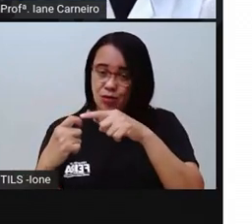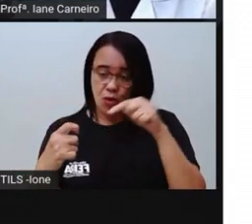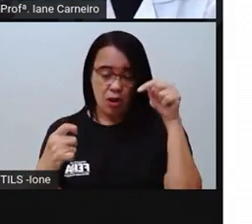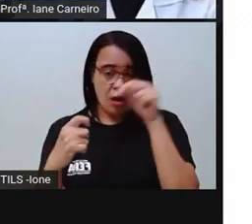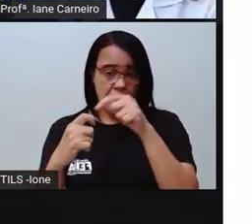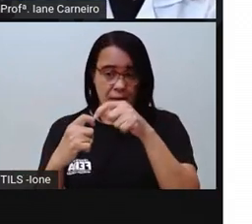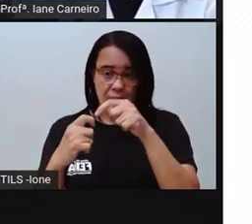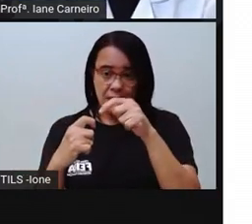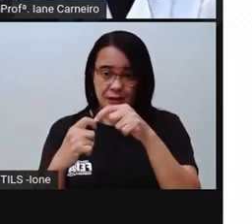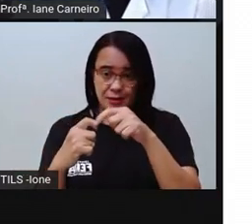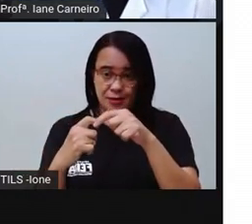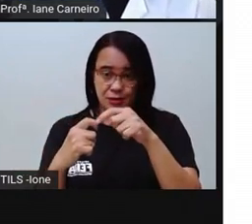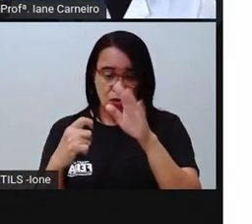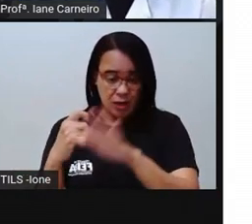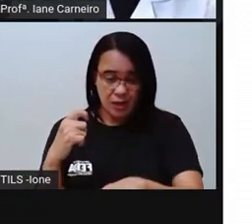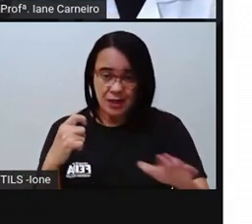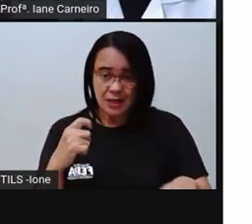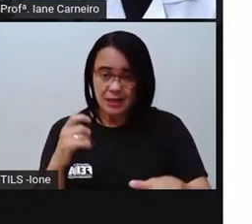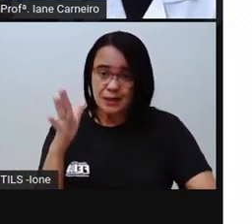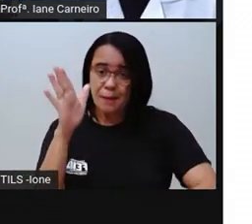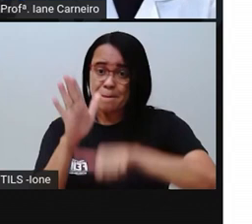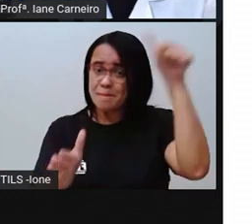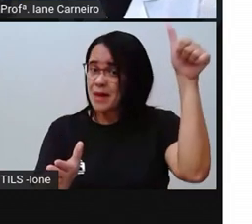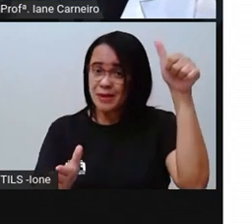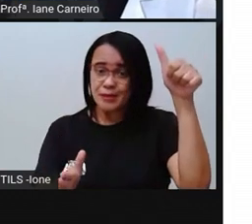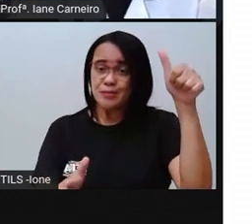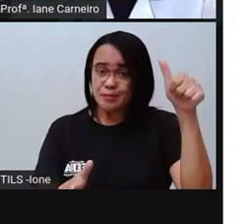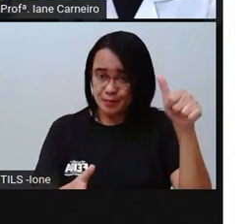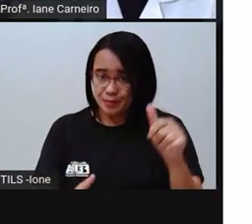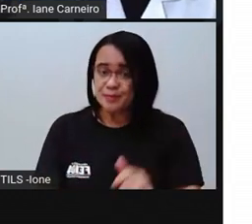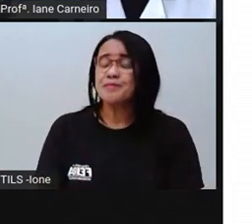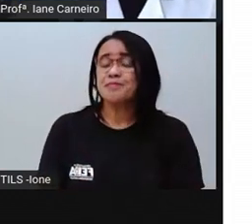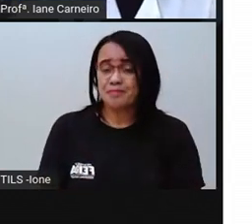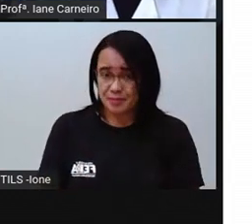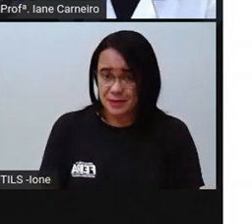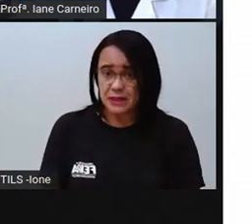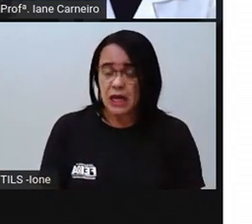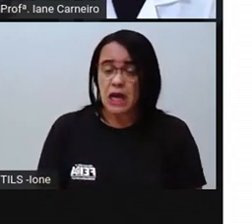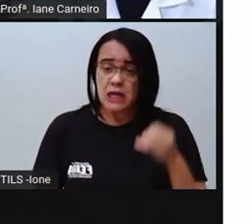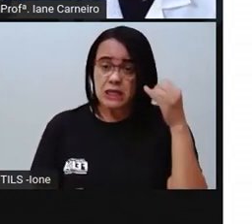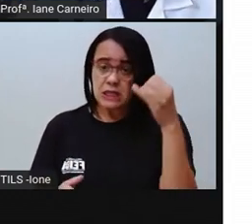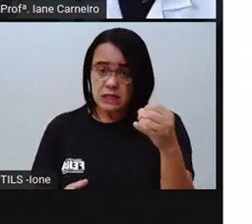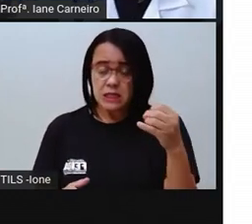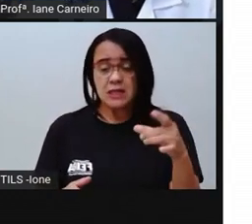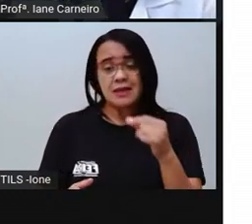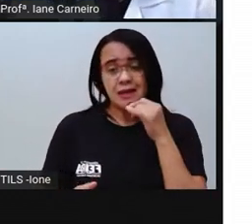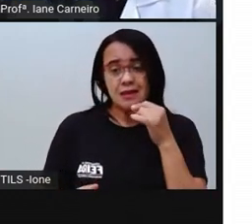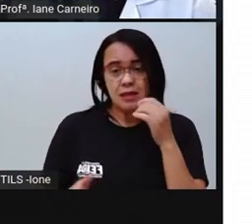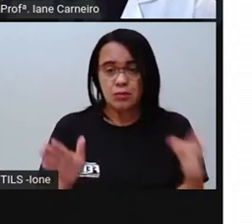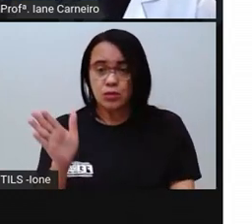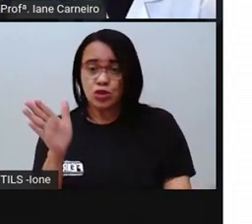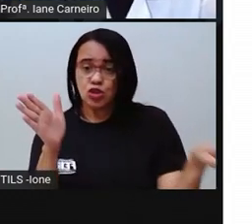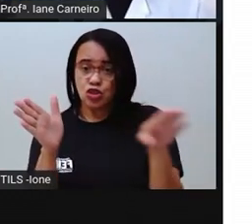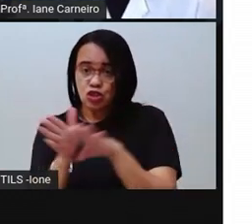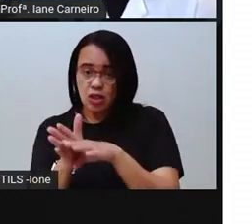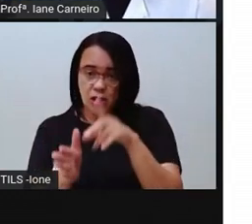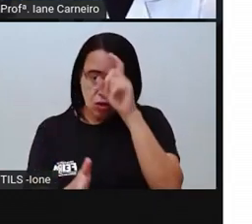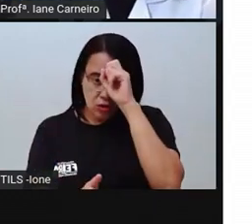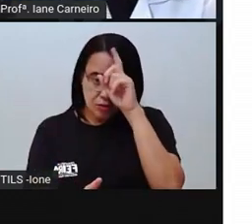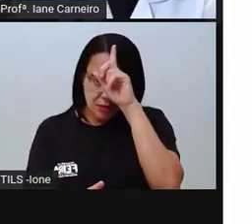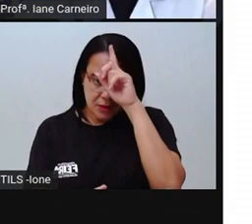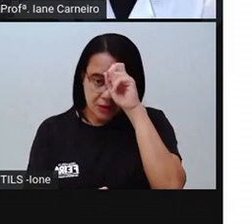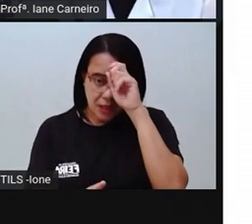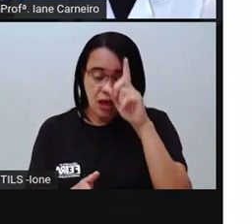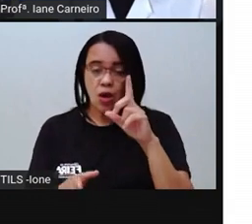E o quer dizer isso, PRO? Quer dizer que quando a criança chega, né, no hospital, numa clínica pra ser